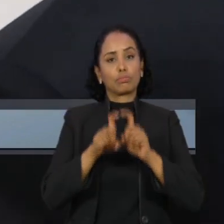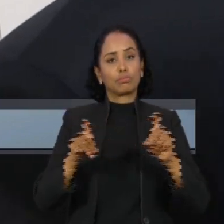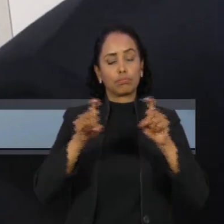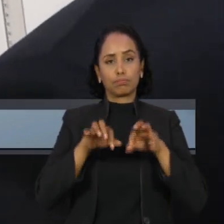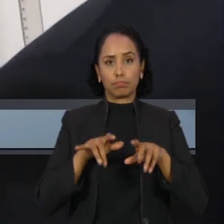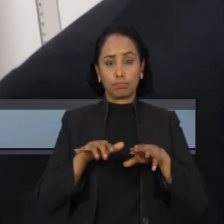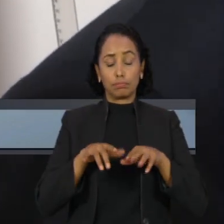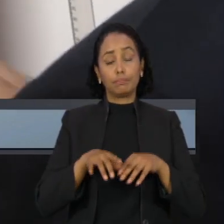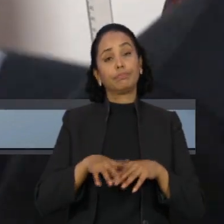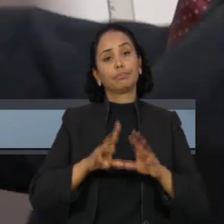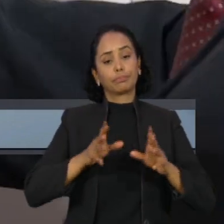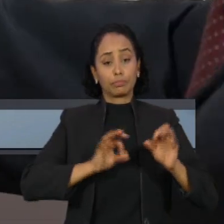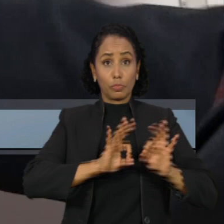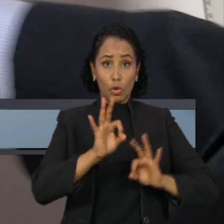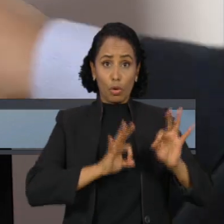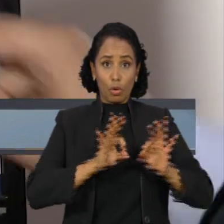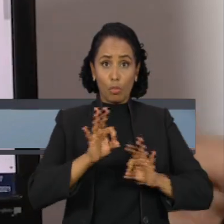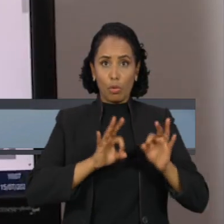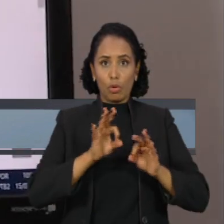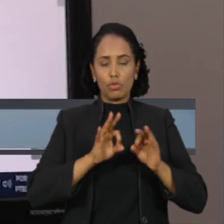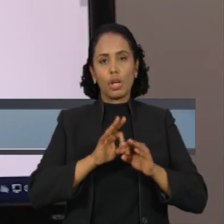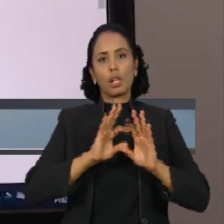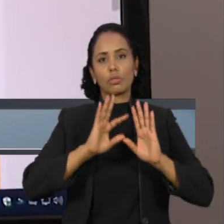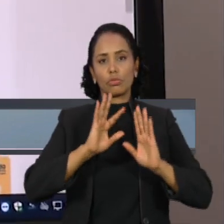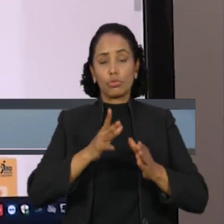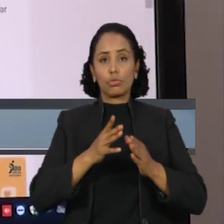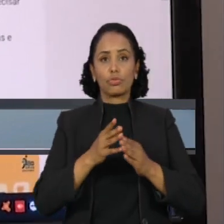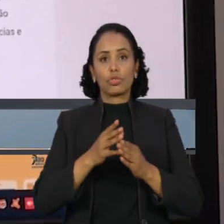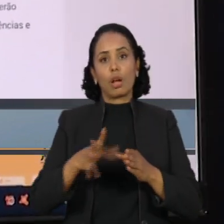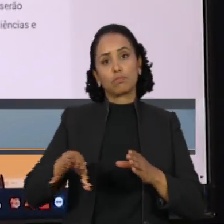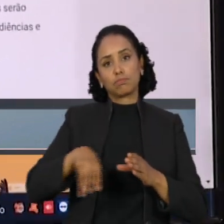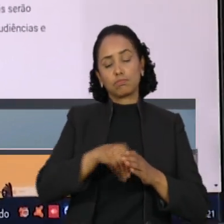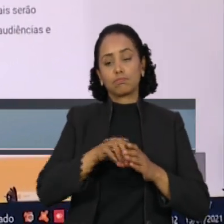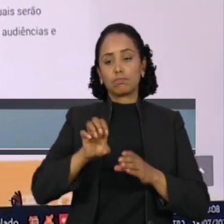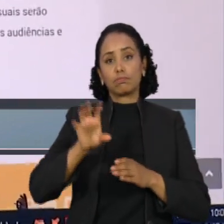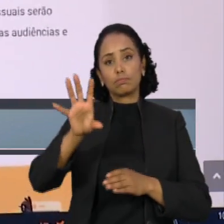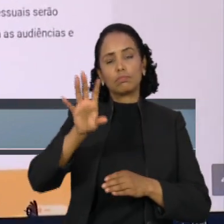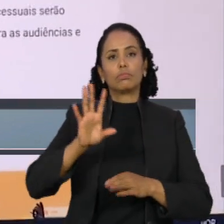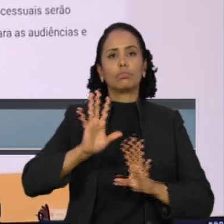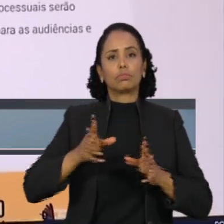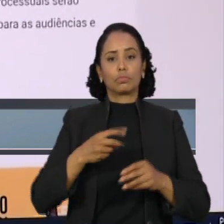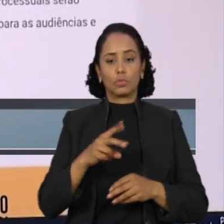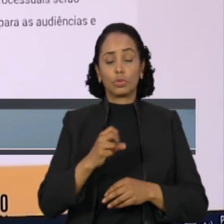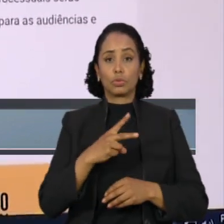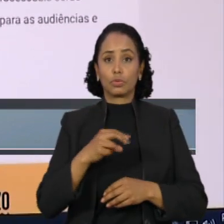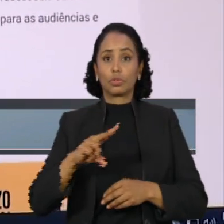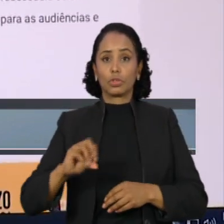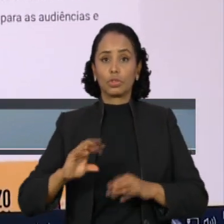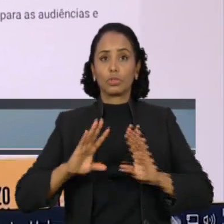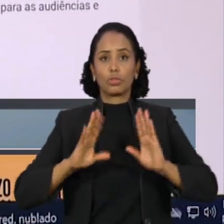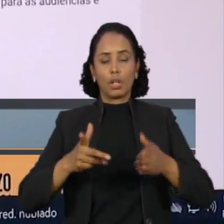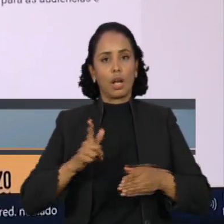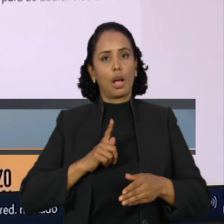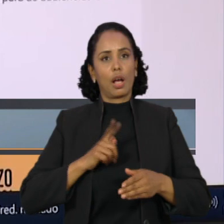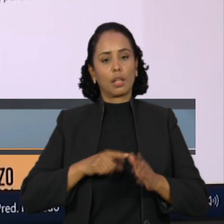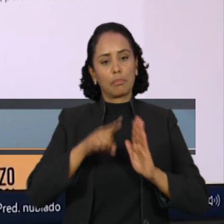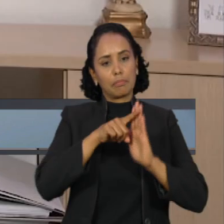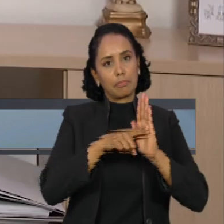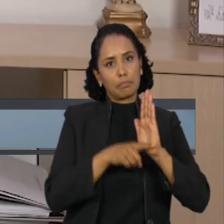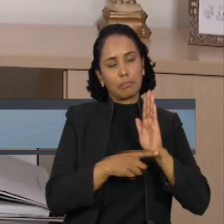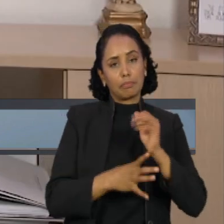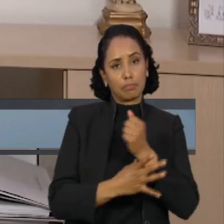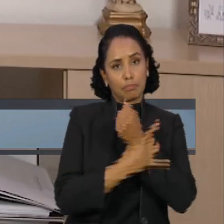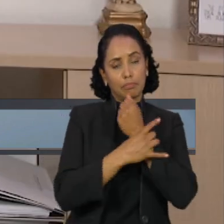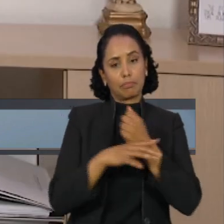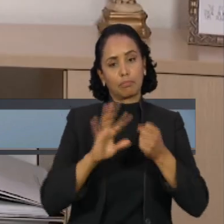foi implantado no Estado no final de 2020, assegurando os protocolos de biossegurança exigidos pela pandemia.